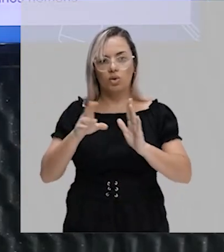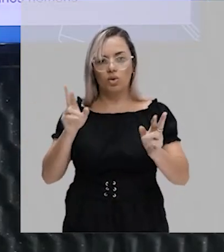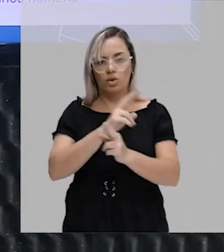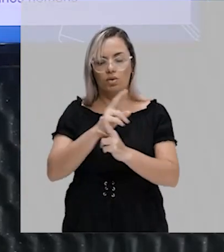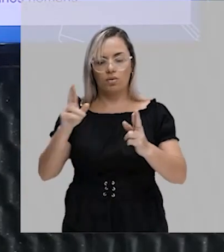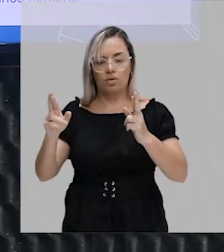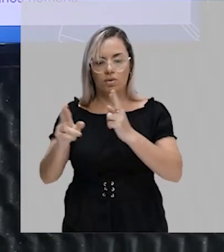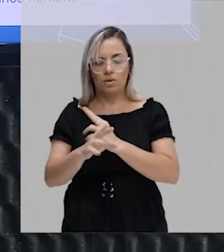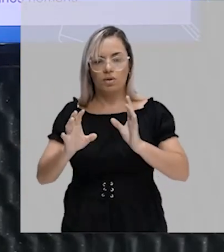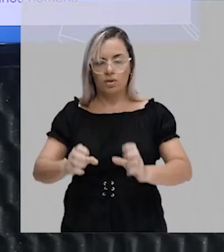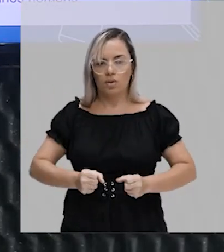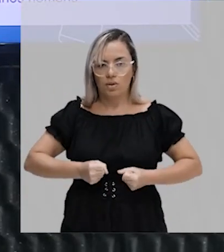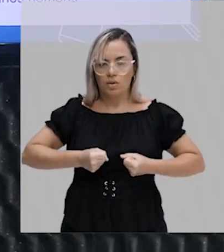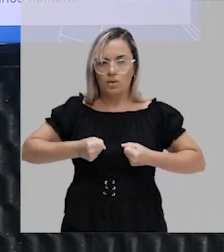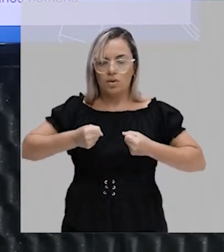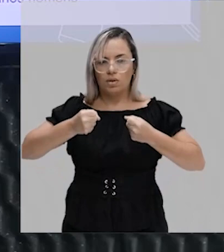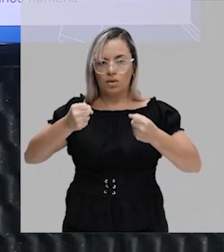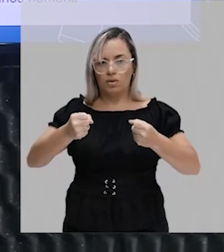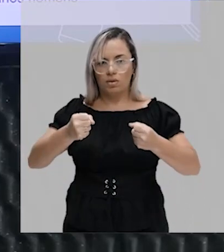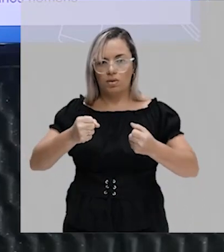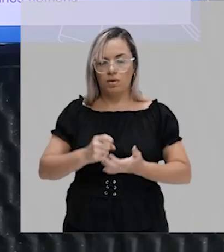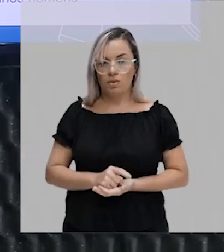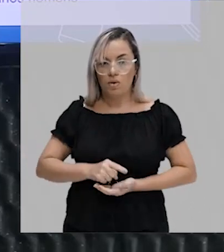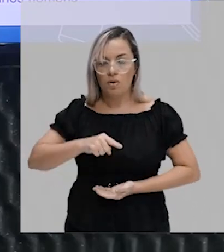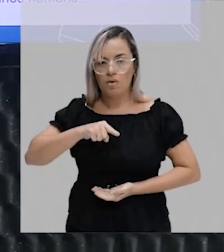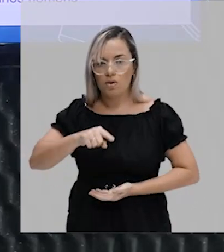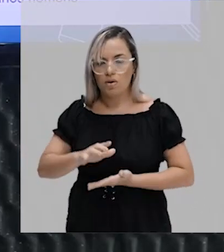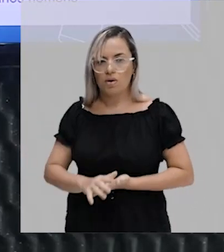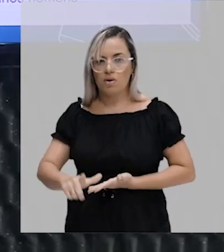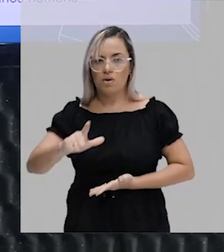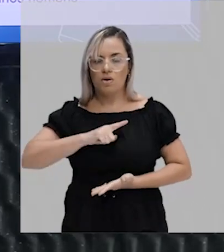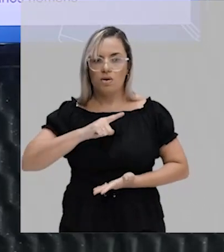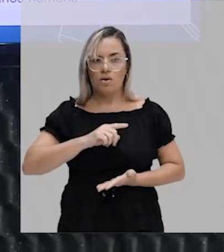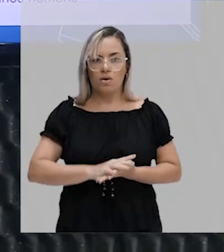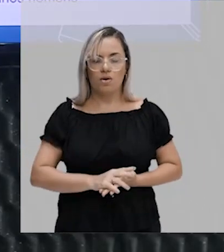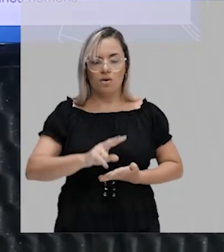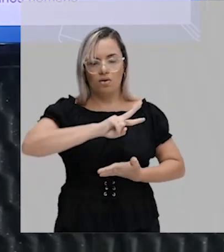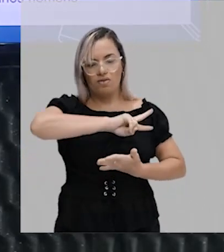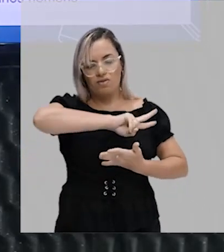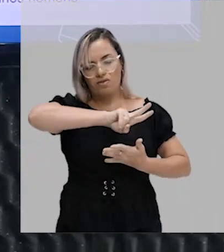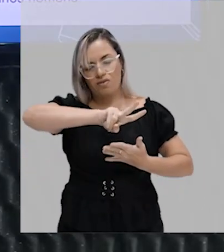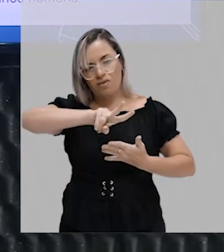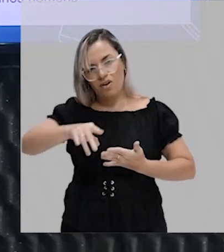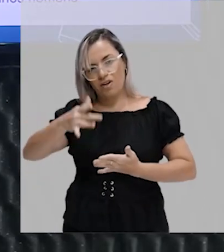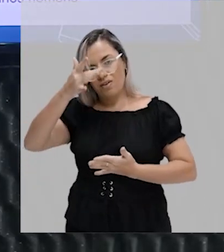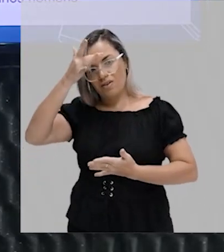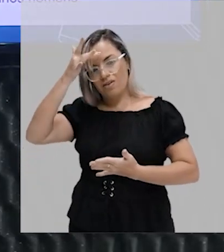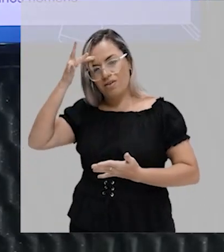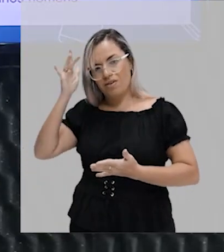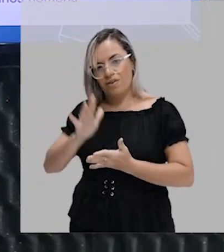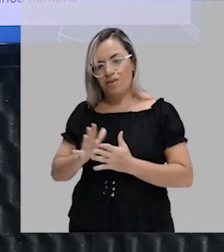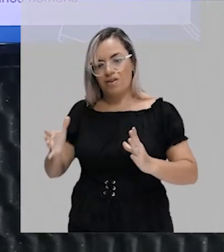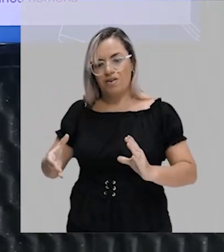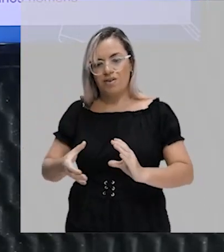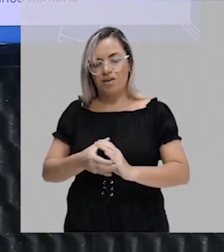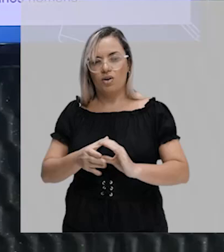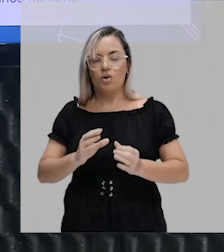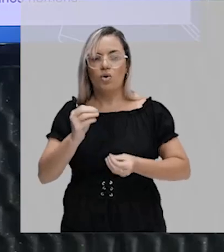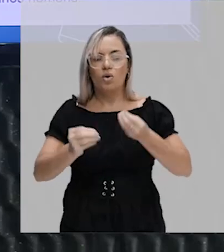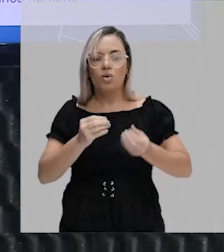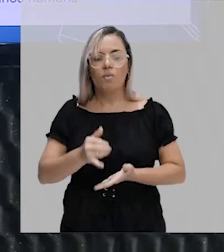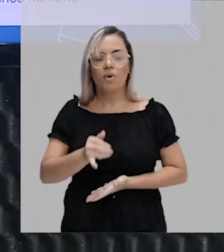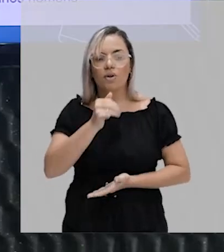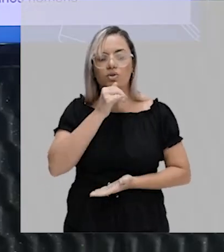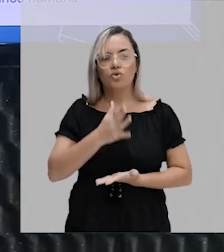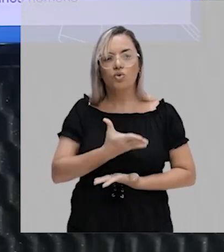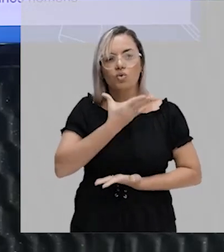possibilidade de você ter vários cônjuges. Ou seja, de um homem casar com